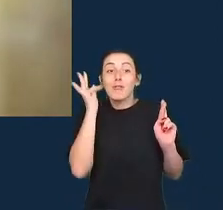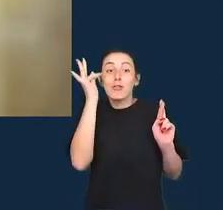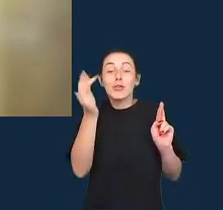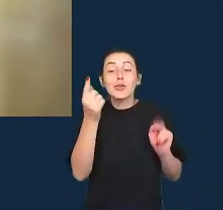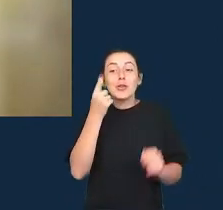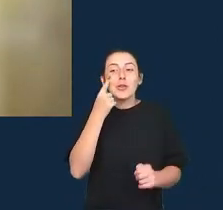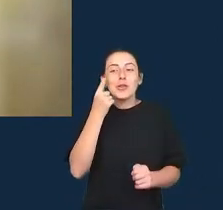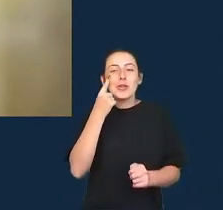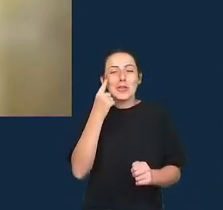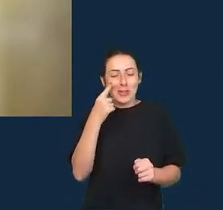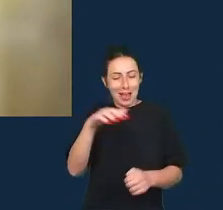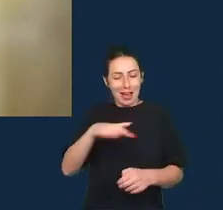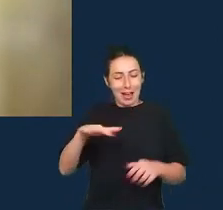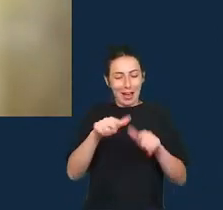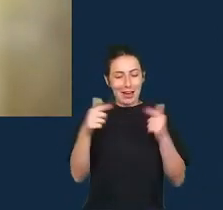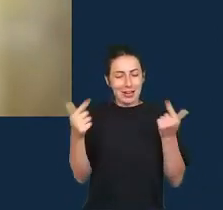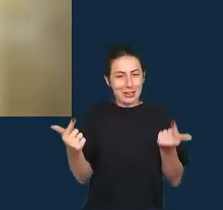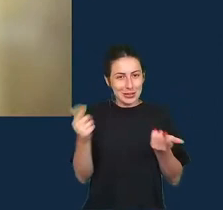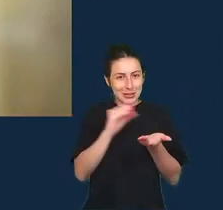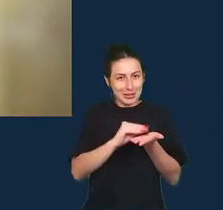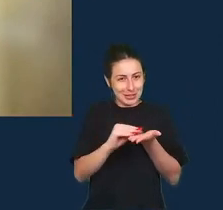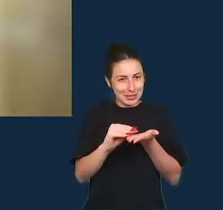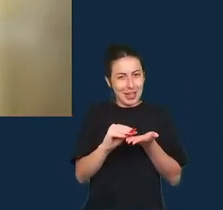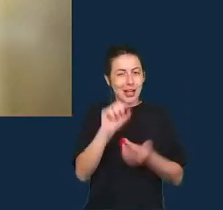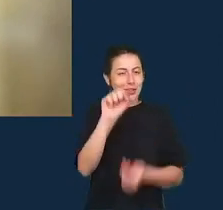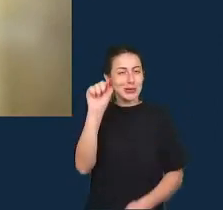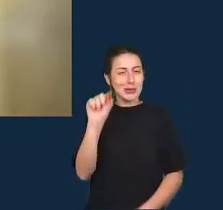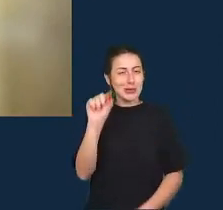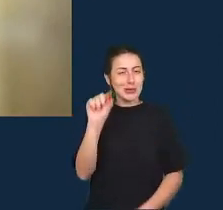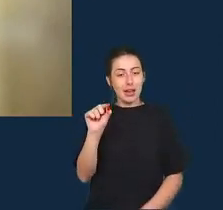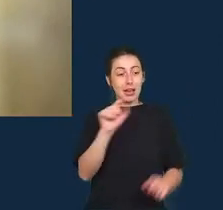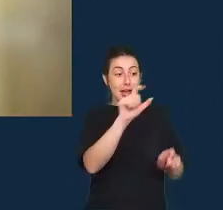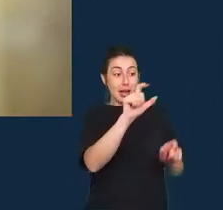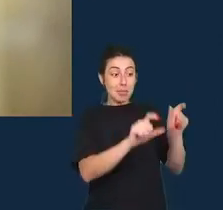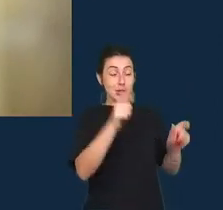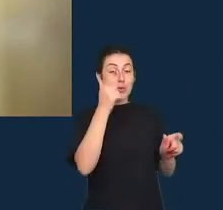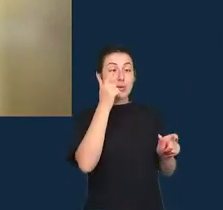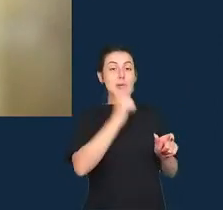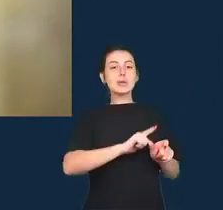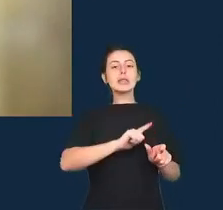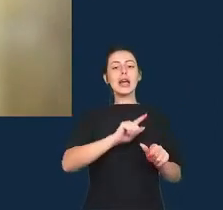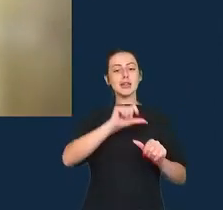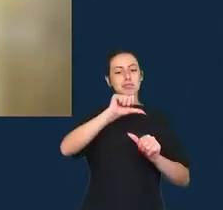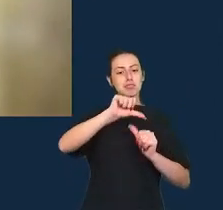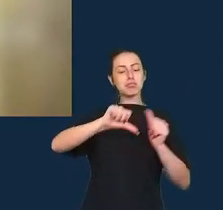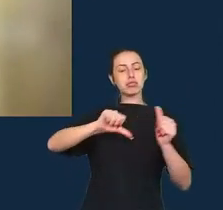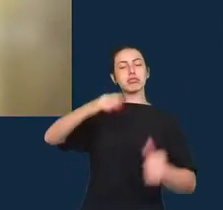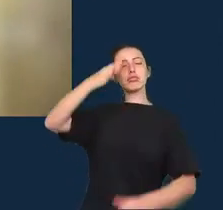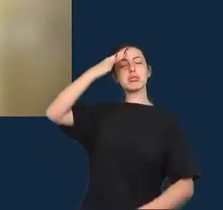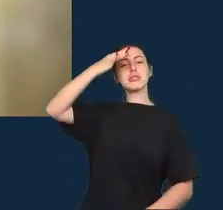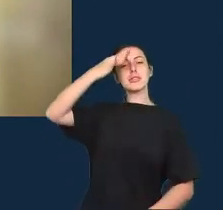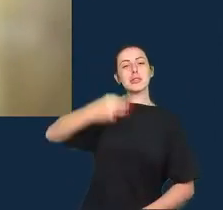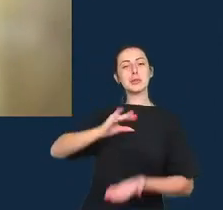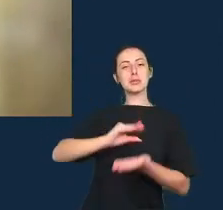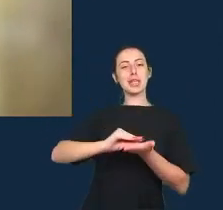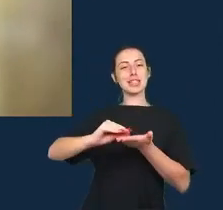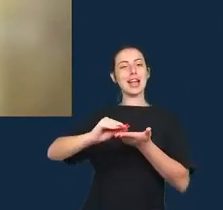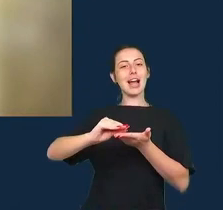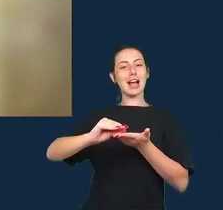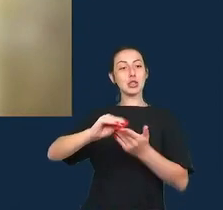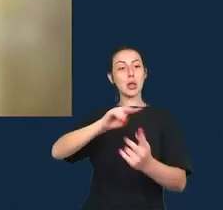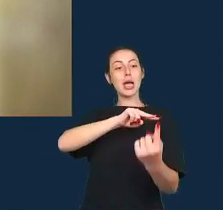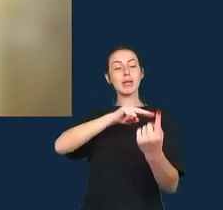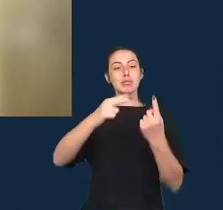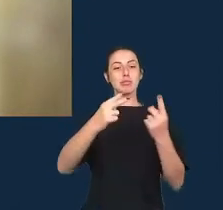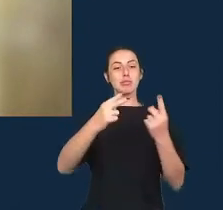essa mudança no entendimento dos dados dessa concepção positivista dos